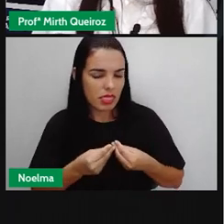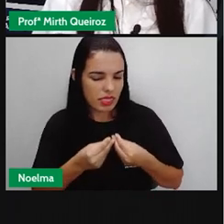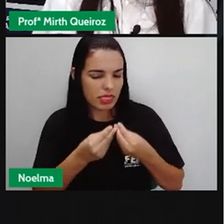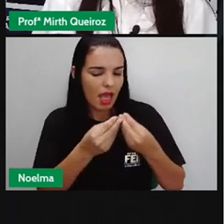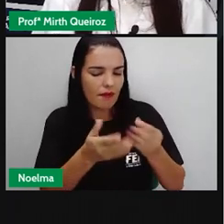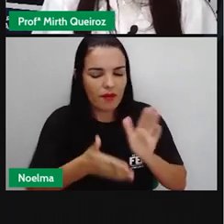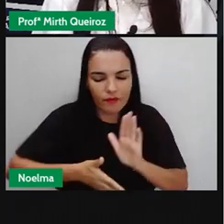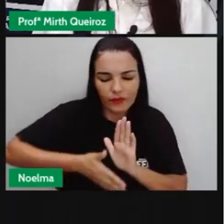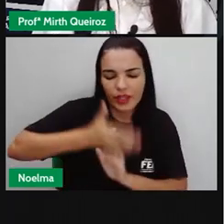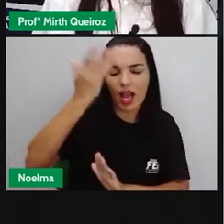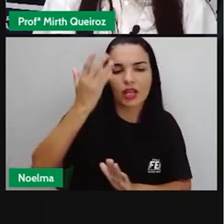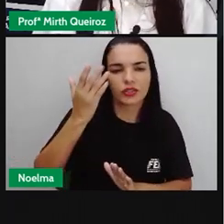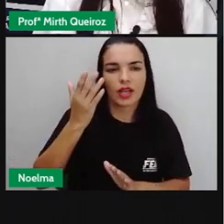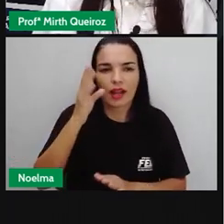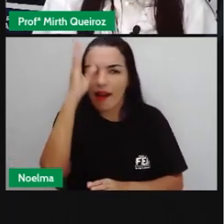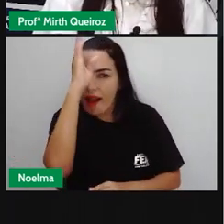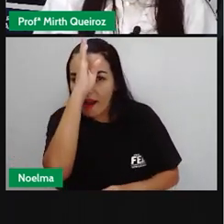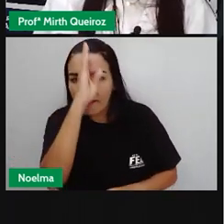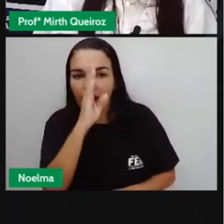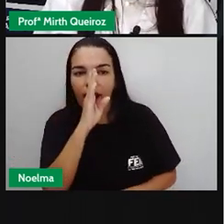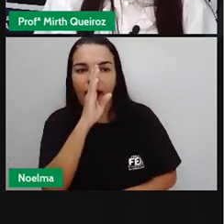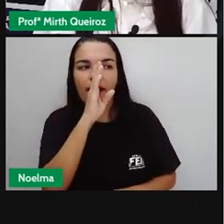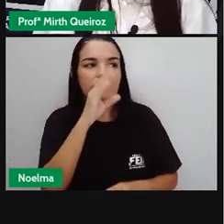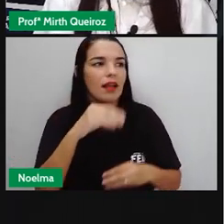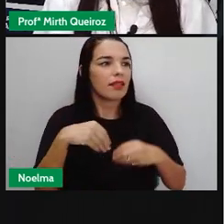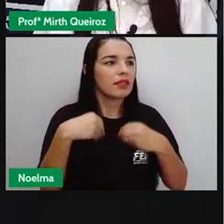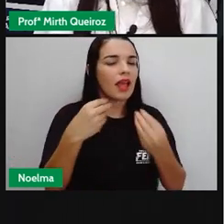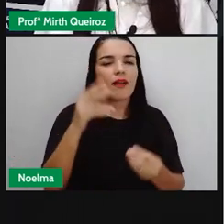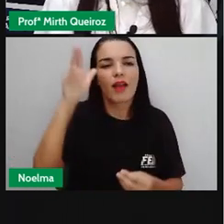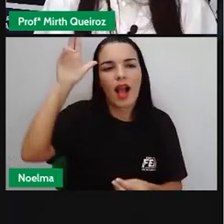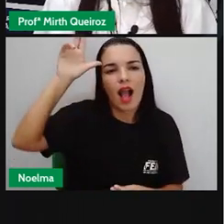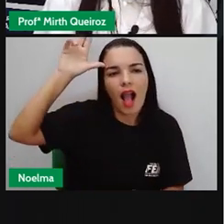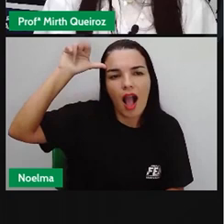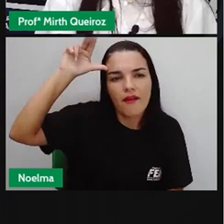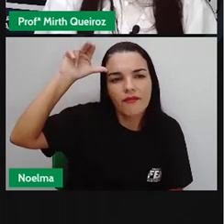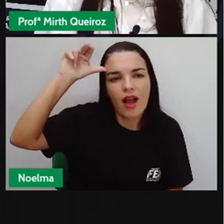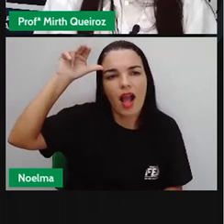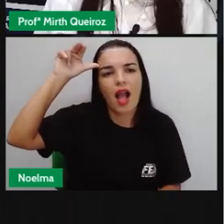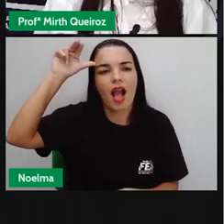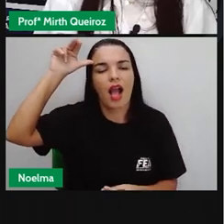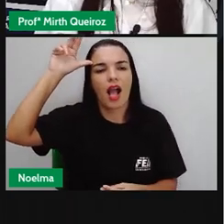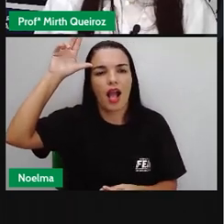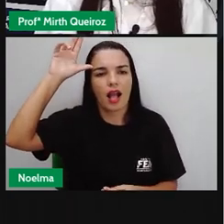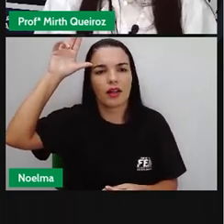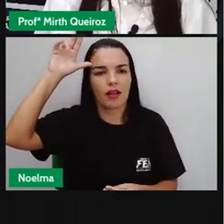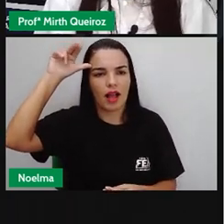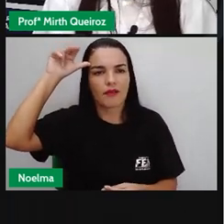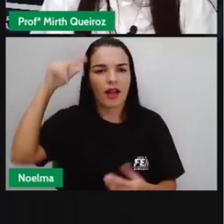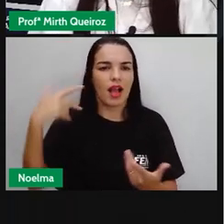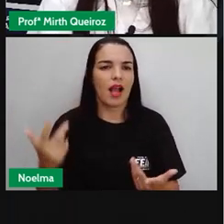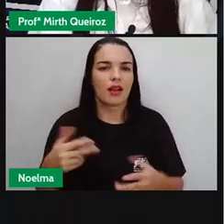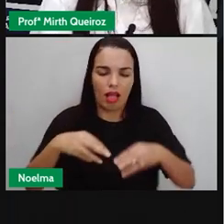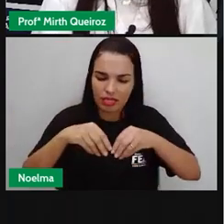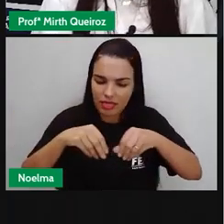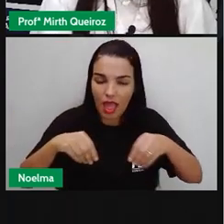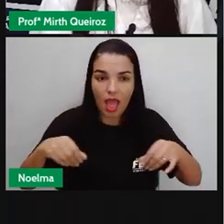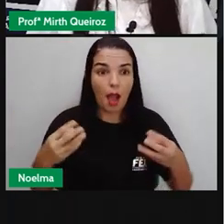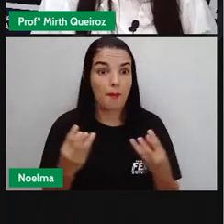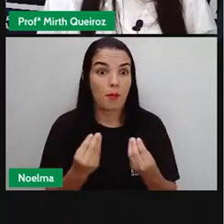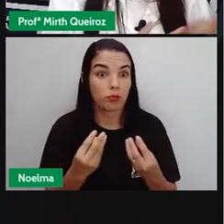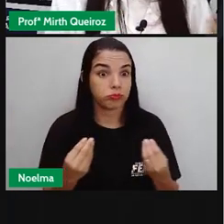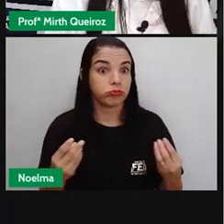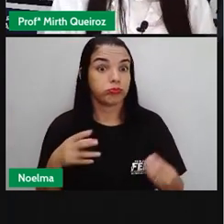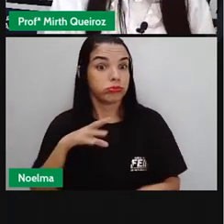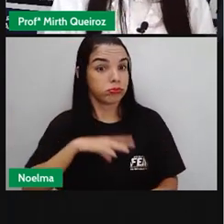gado, cavalo, armas, ferramentas, alimentos e terras para milhares de portugueses, para que eles saíssem